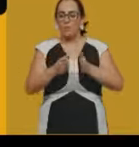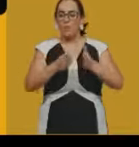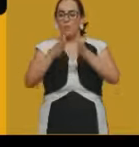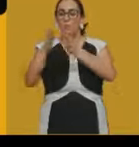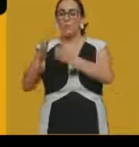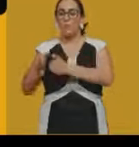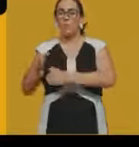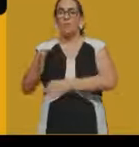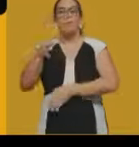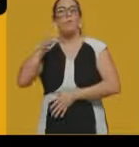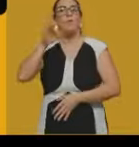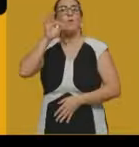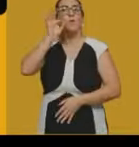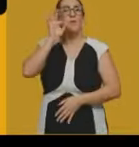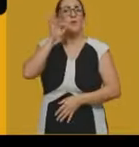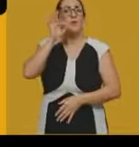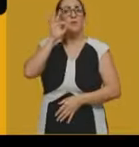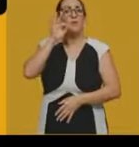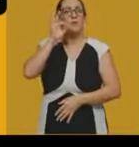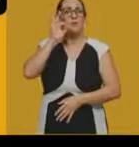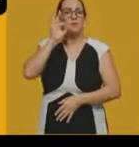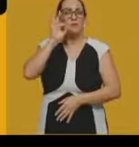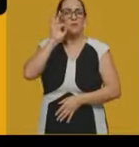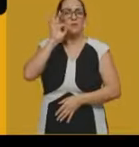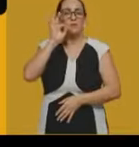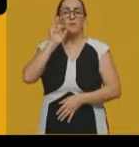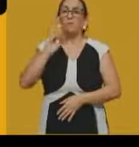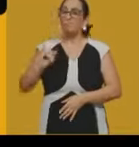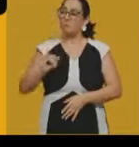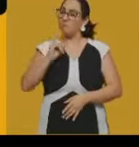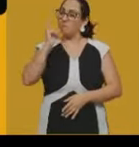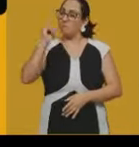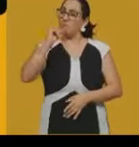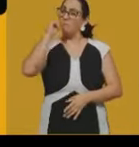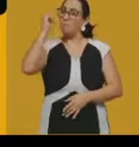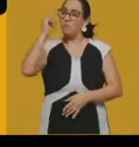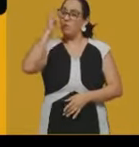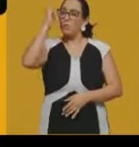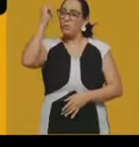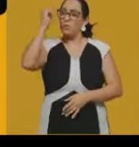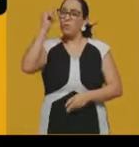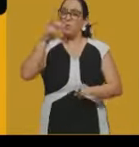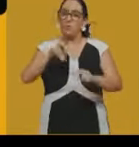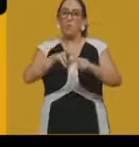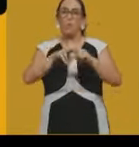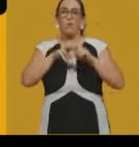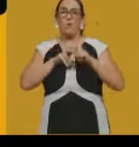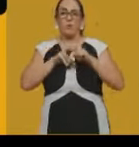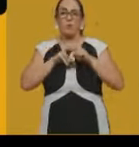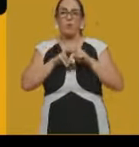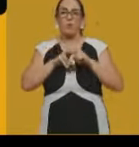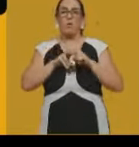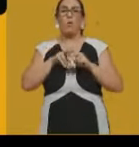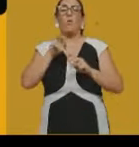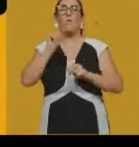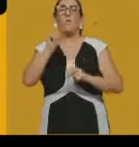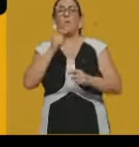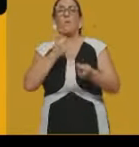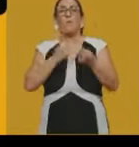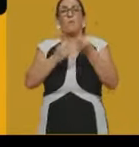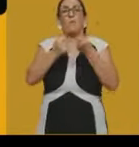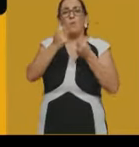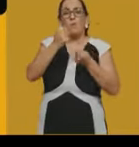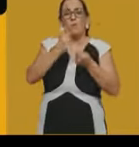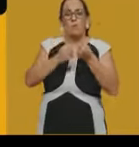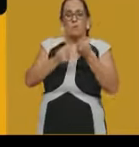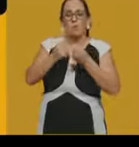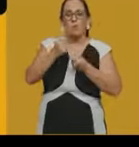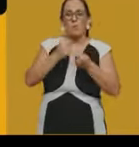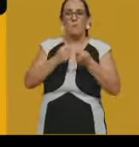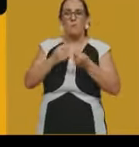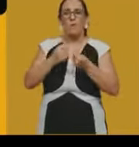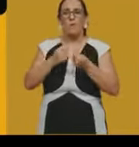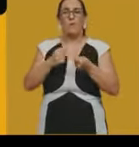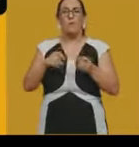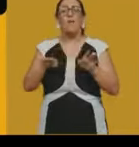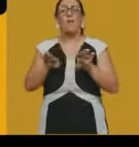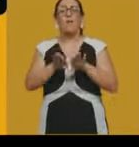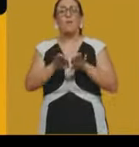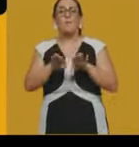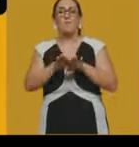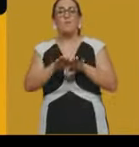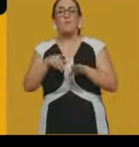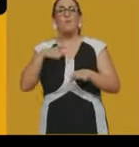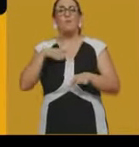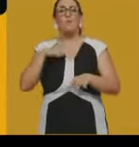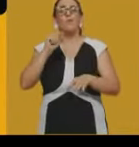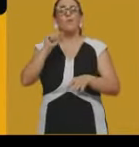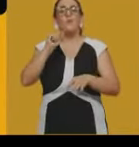desenvolvimento do café e ele é importante pela consolidação da nossa economia, né, pelo fornecimento de capitais que vão